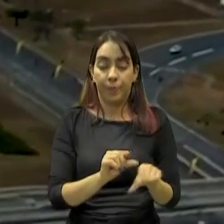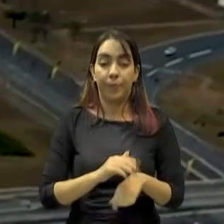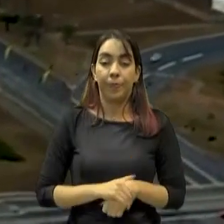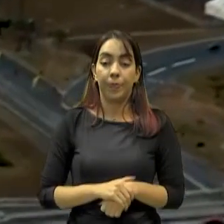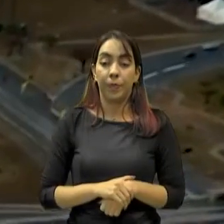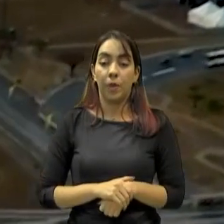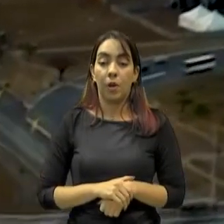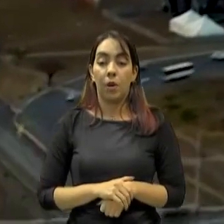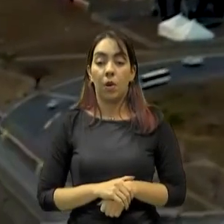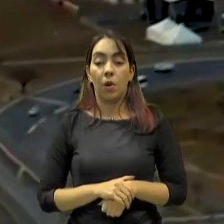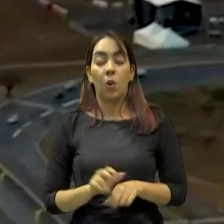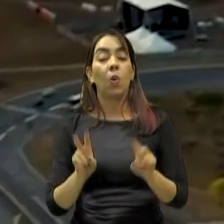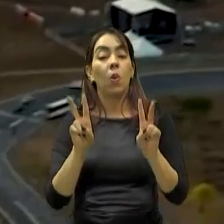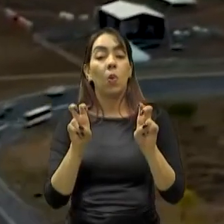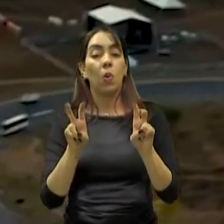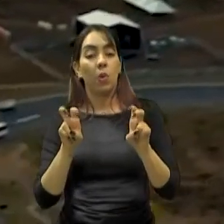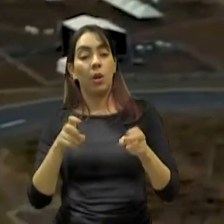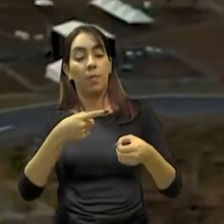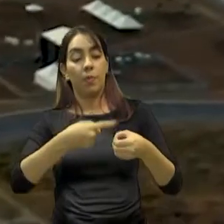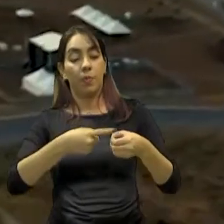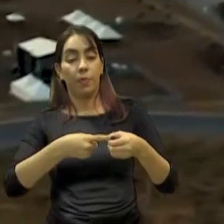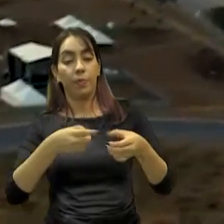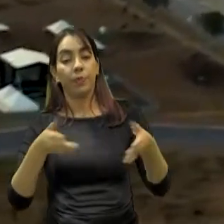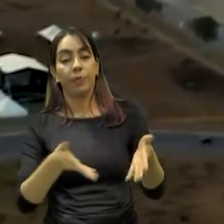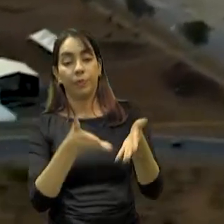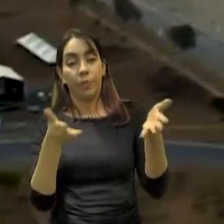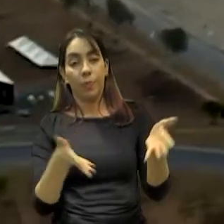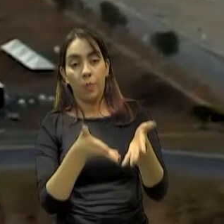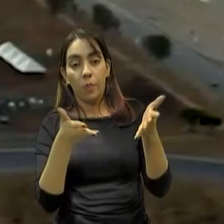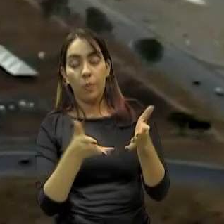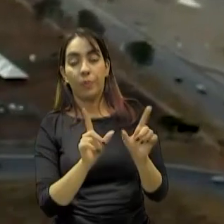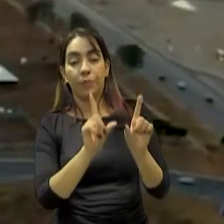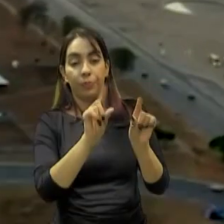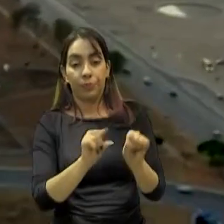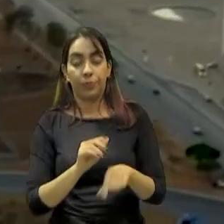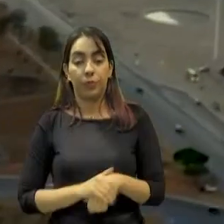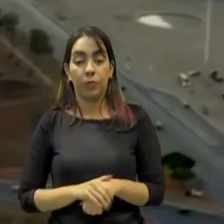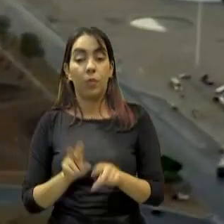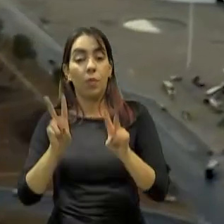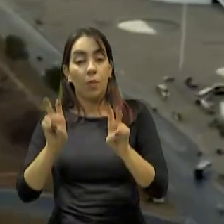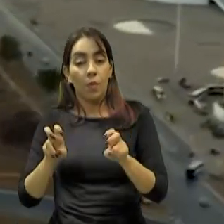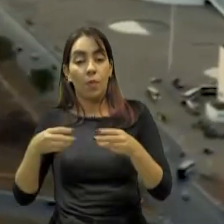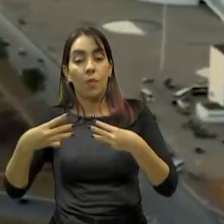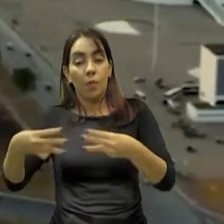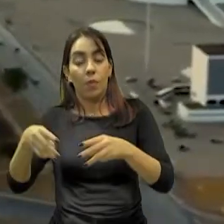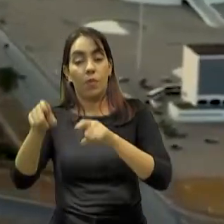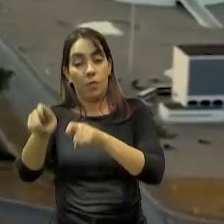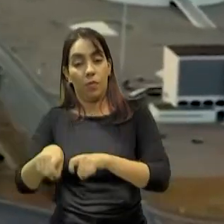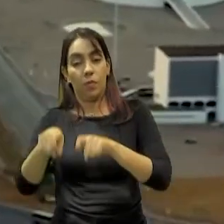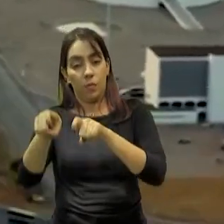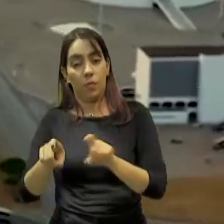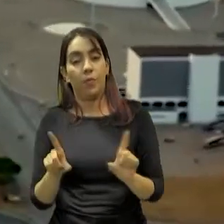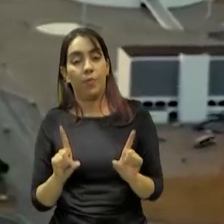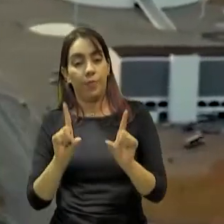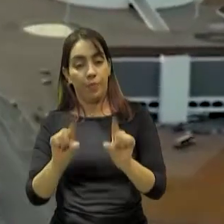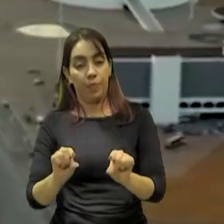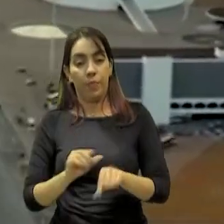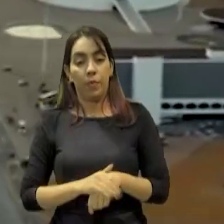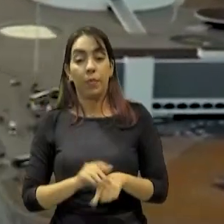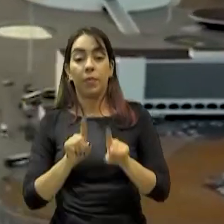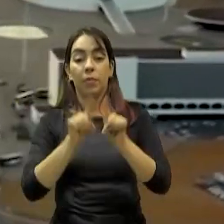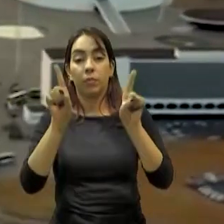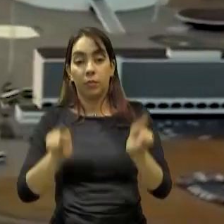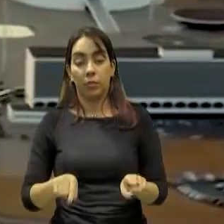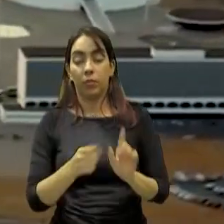Desenvolvimento Regional, com R$ 96 milhões, Fazenda, com R$,2 milhões e Planejamento e Orçamento,